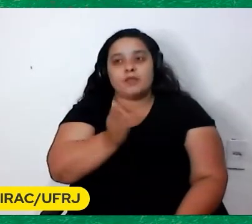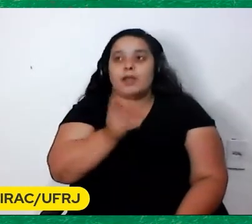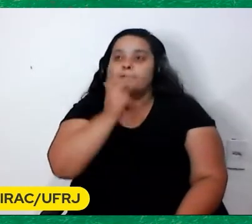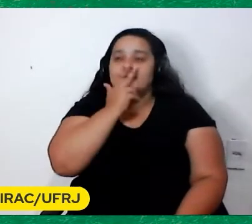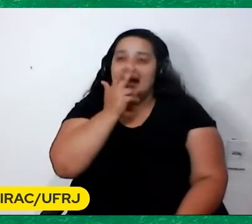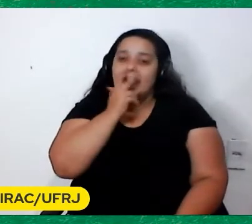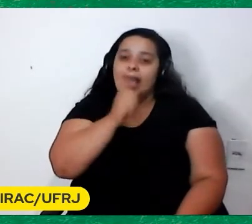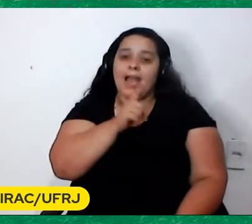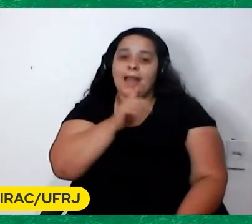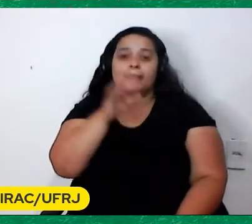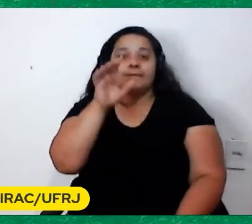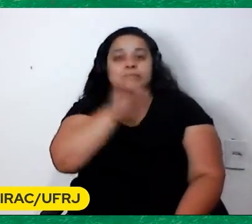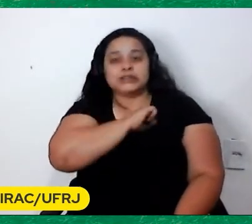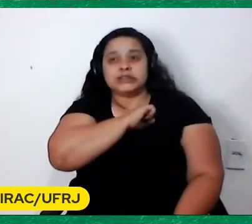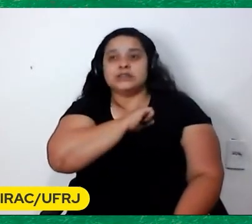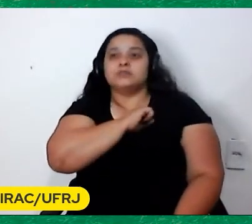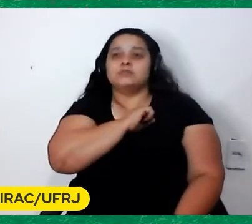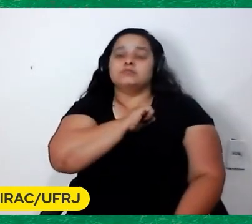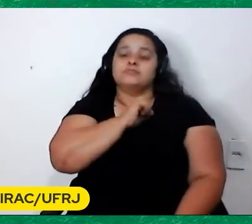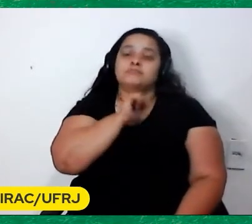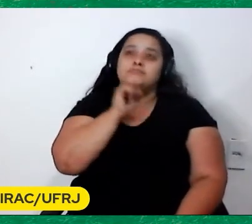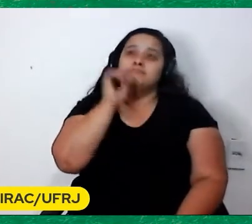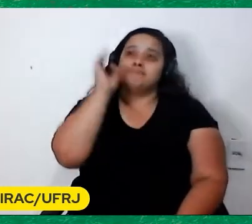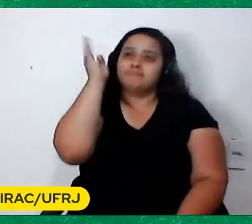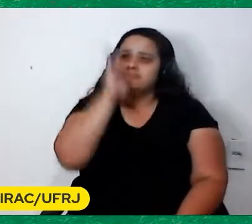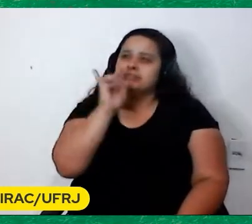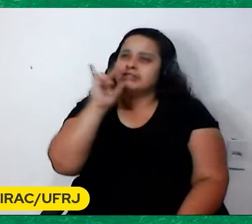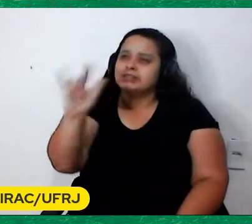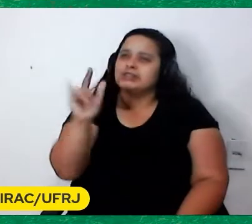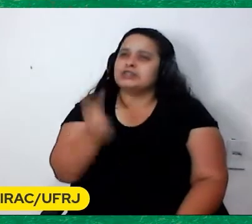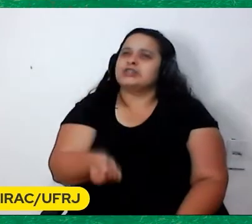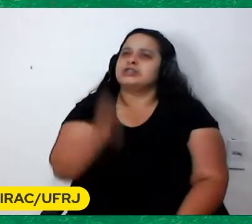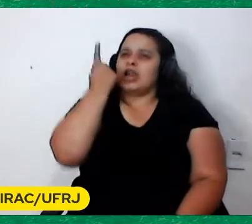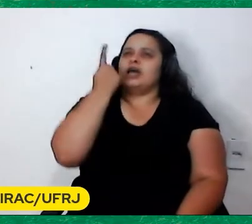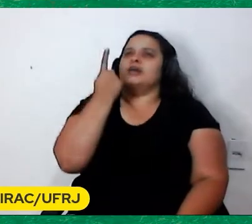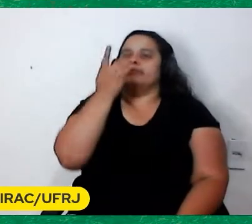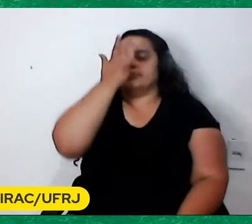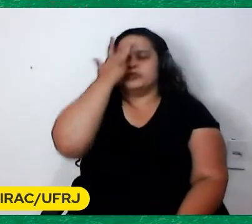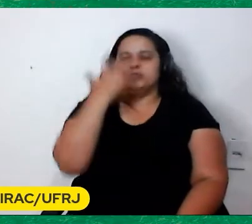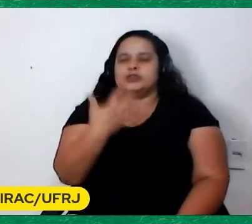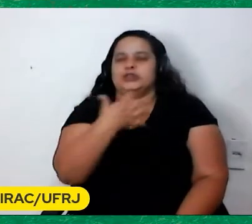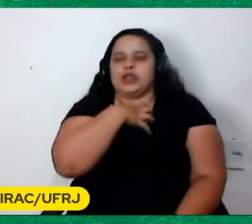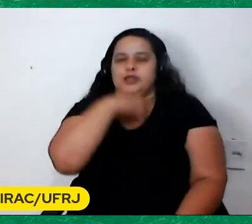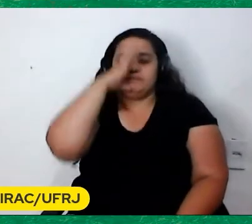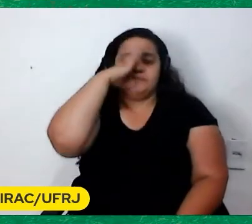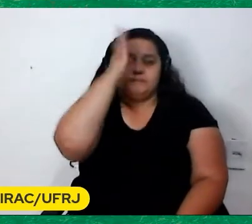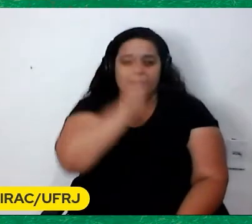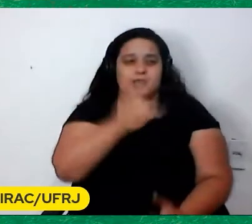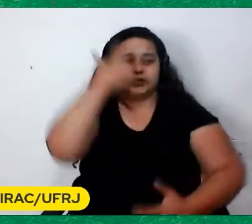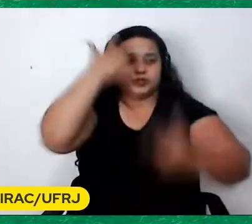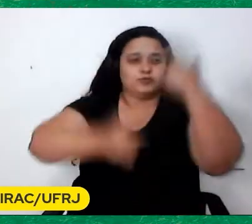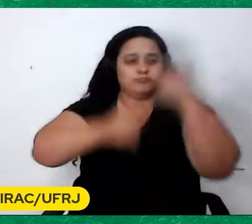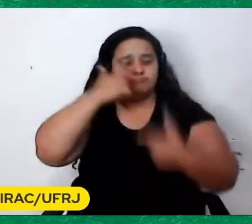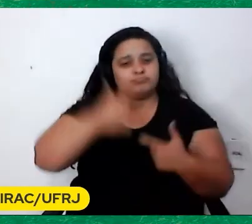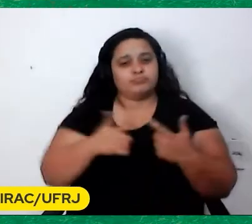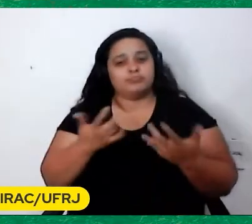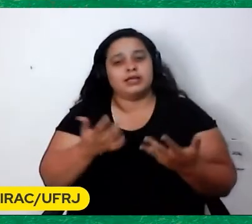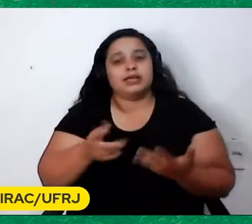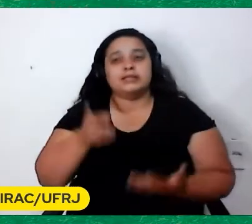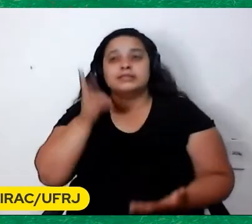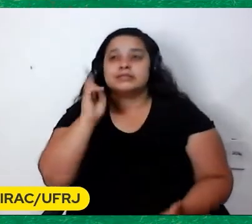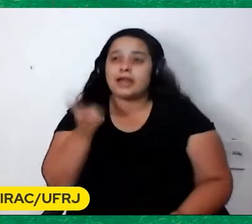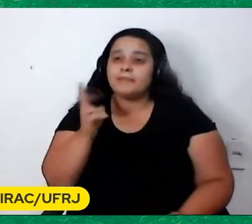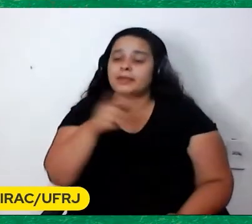estranha Que toma conta dos brasileiros Diz ali o filme Então é isso Ele estava interessado Sempre nessas